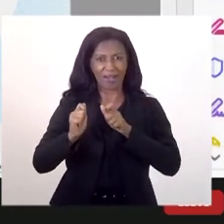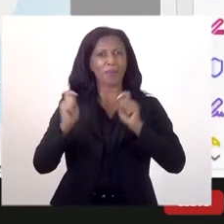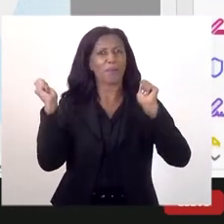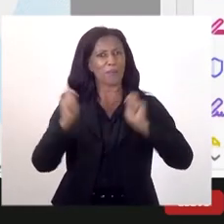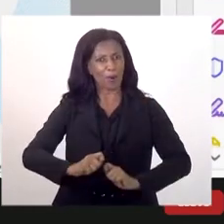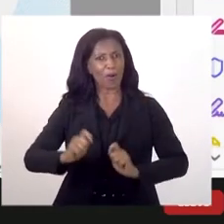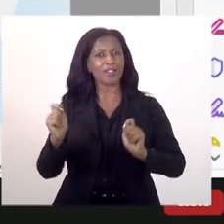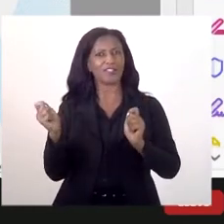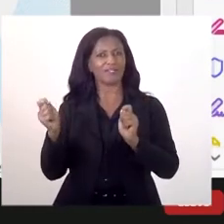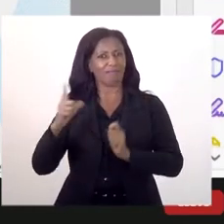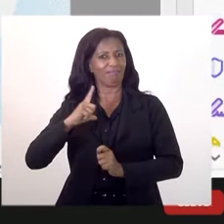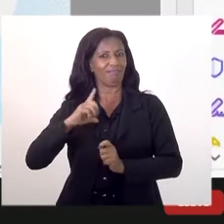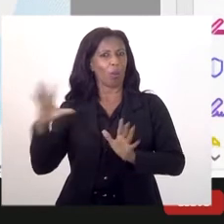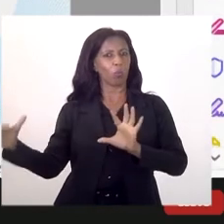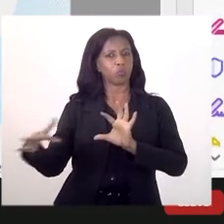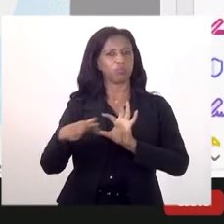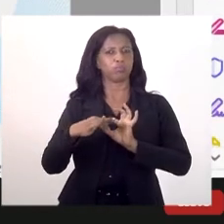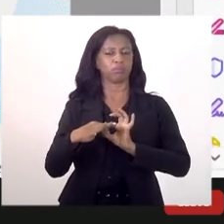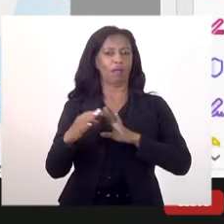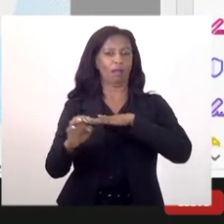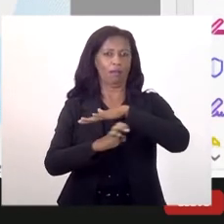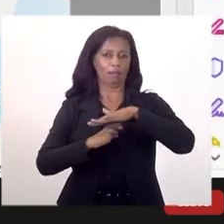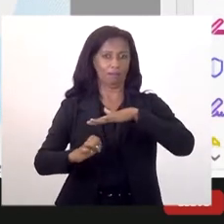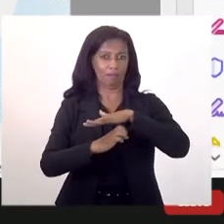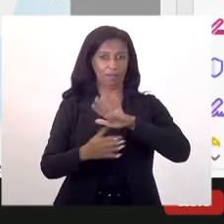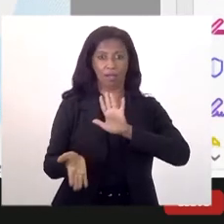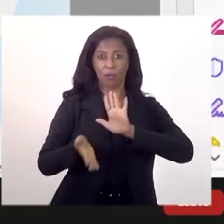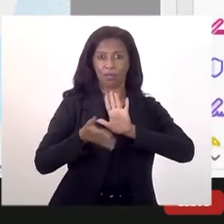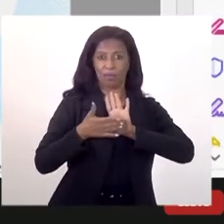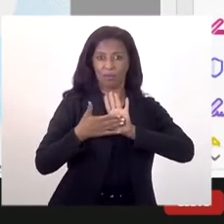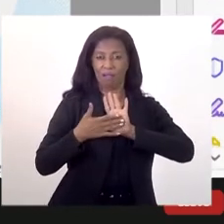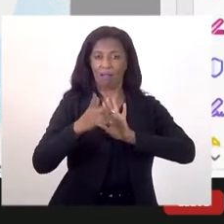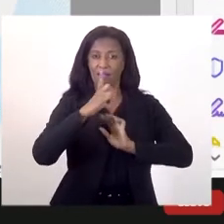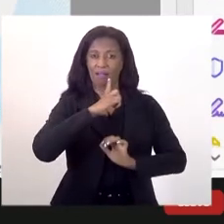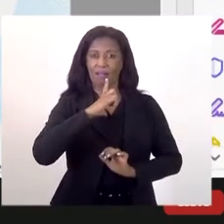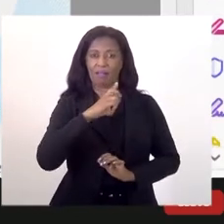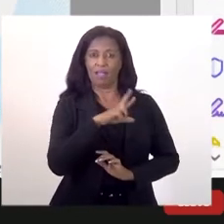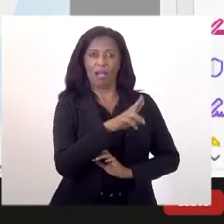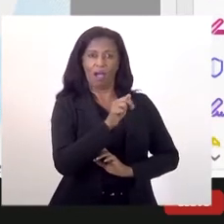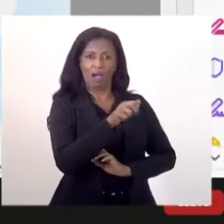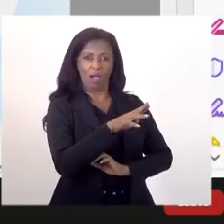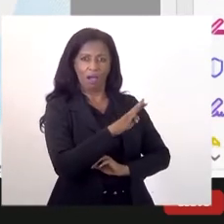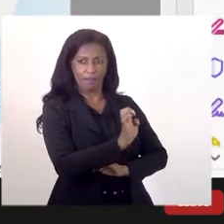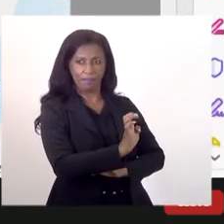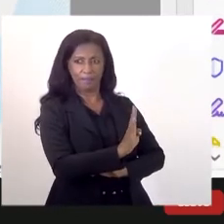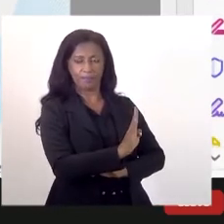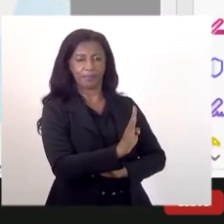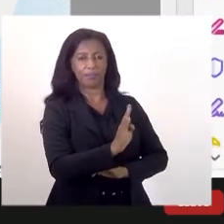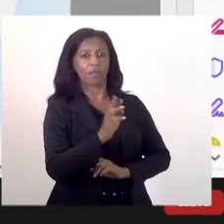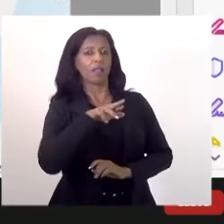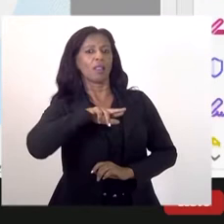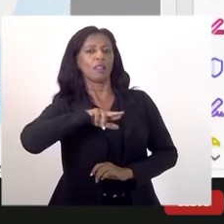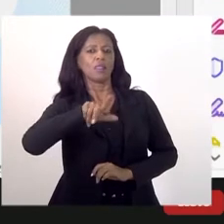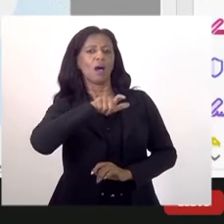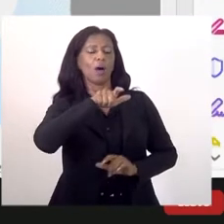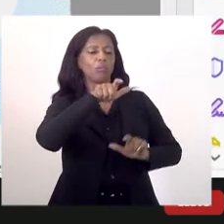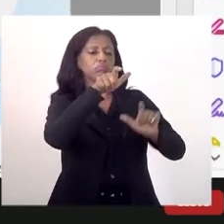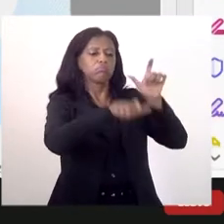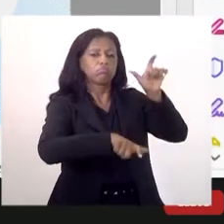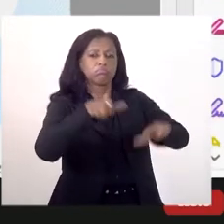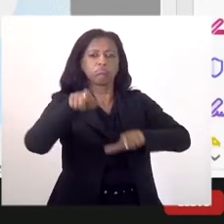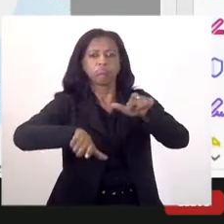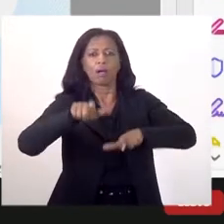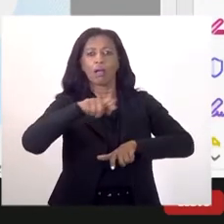de agregar. E aí, a nossa proposta é criar um hub, mas o hub não feito de personalidade, porque as